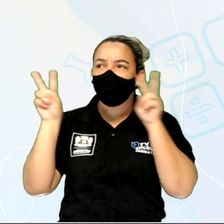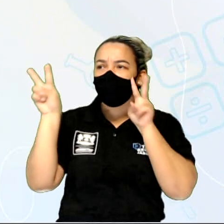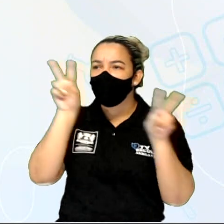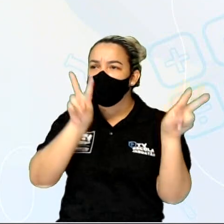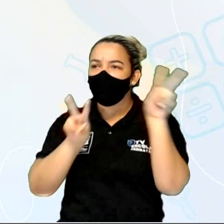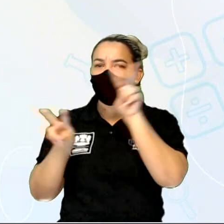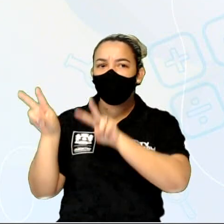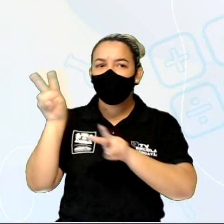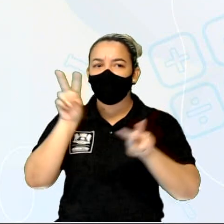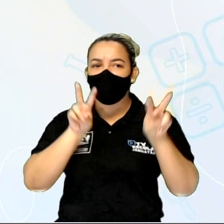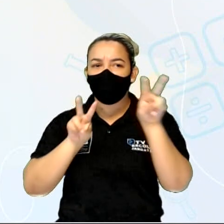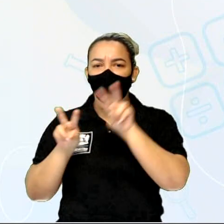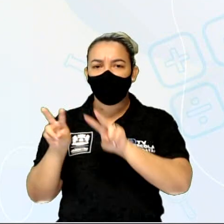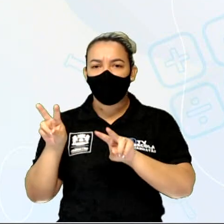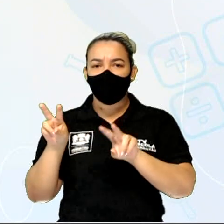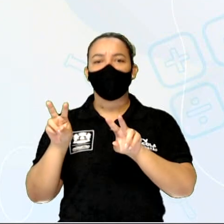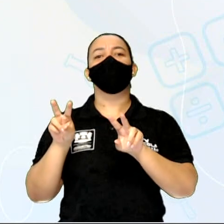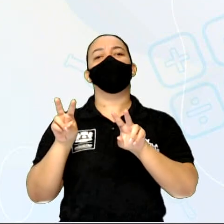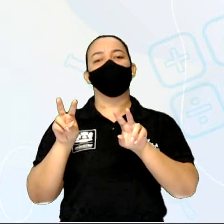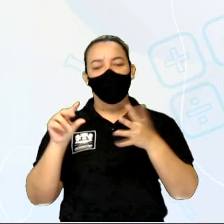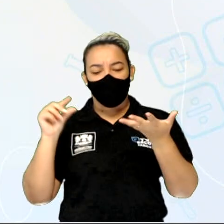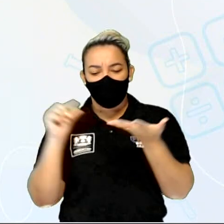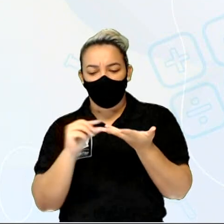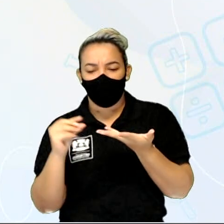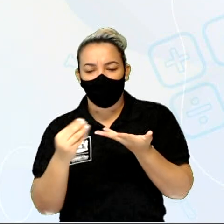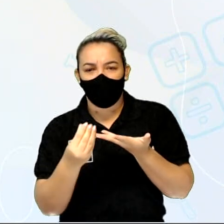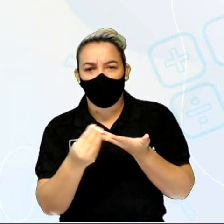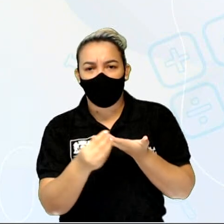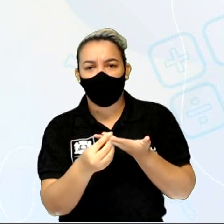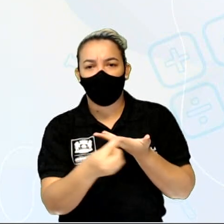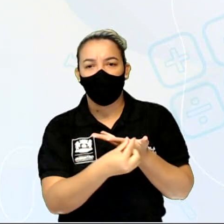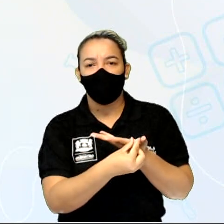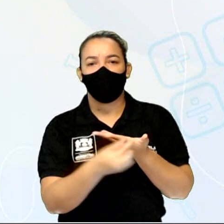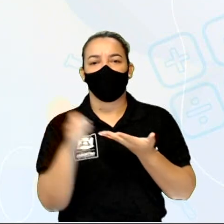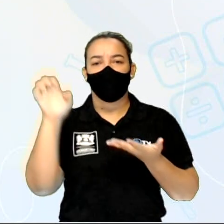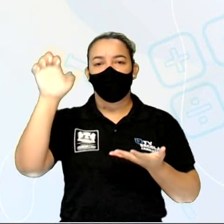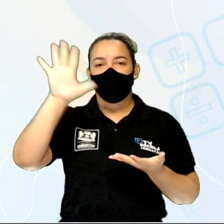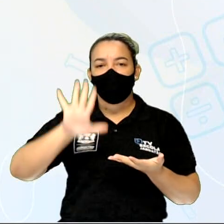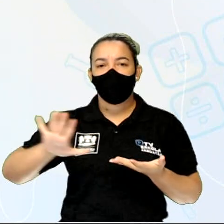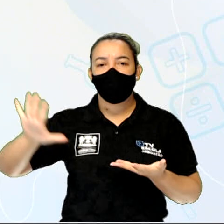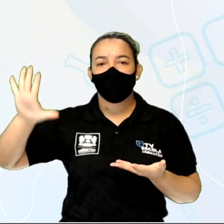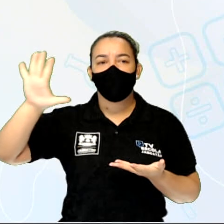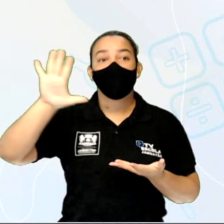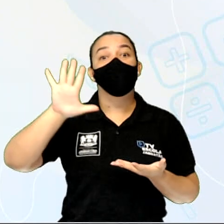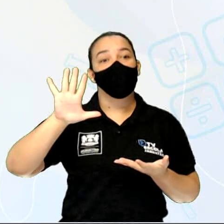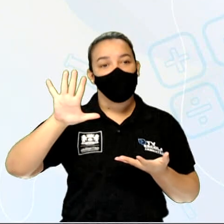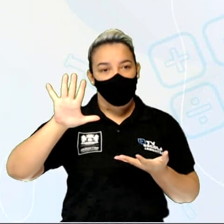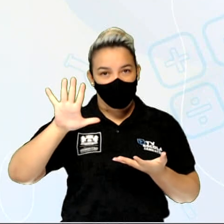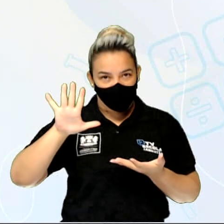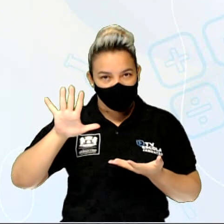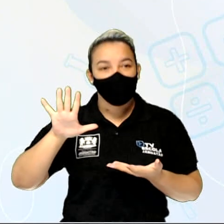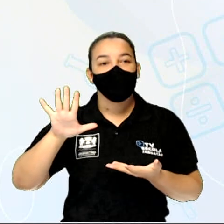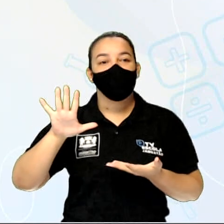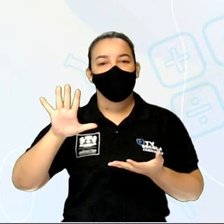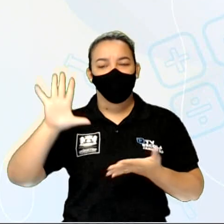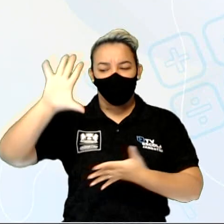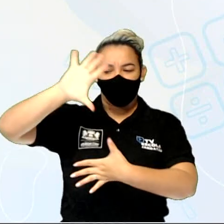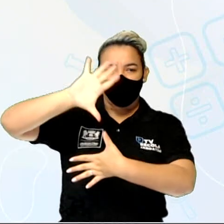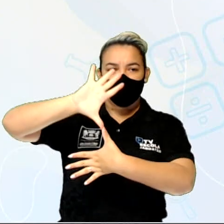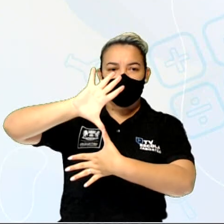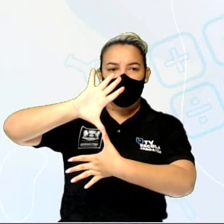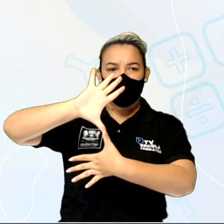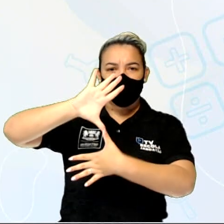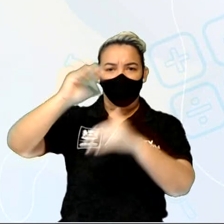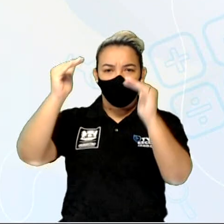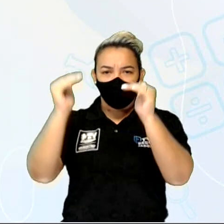do continente europeu, considerando o espaço terrestre. E temos logo em seguida o mapa abaixo,